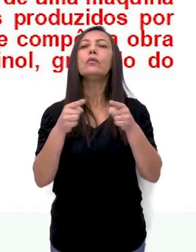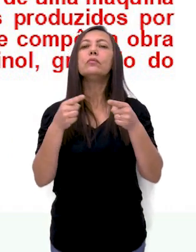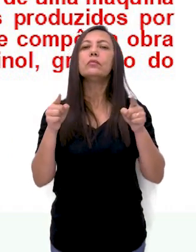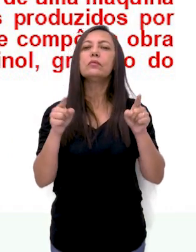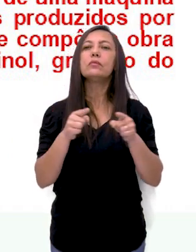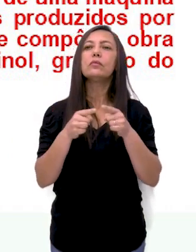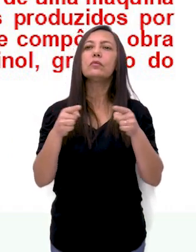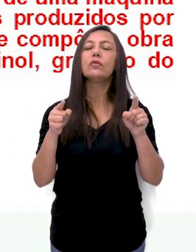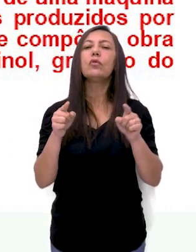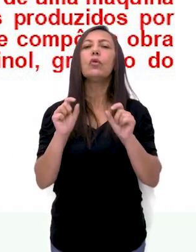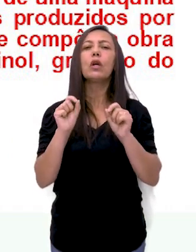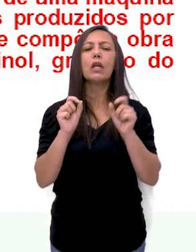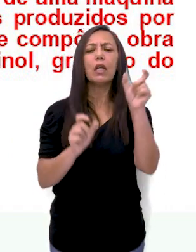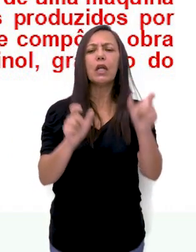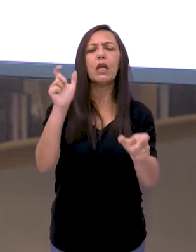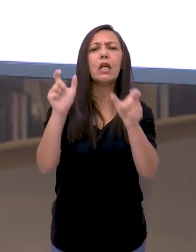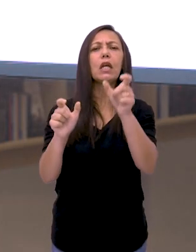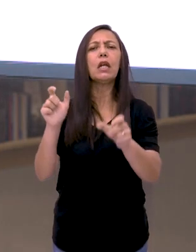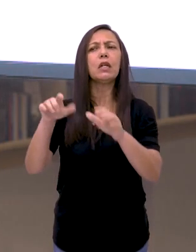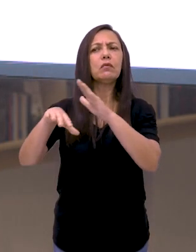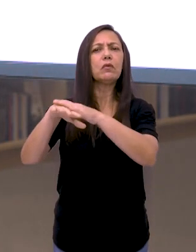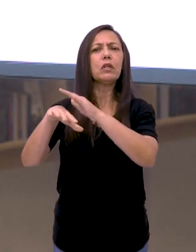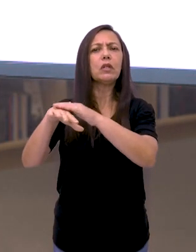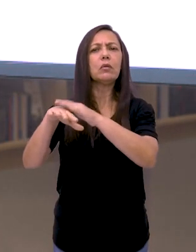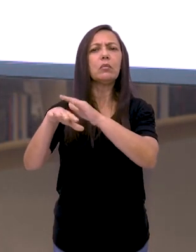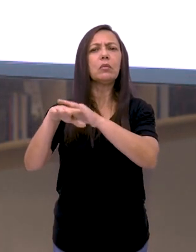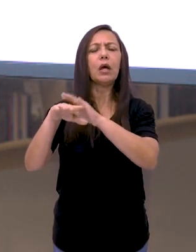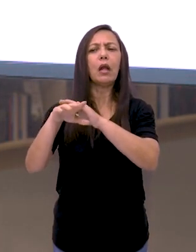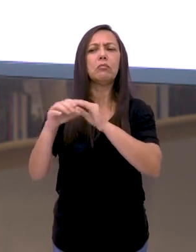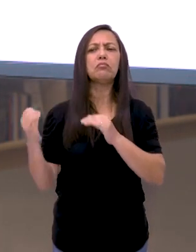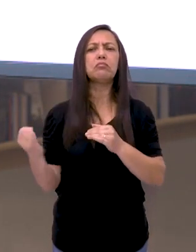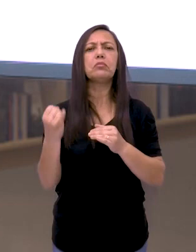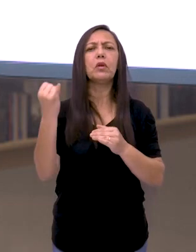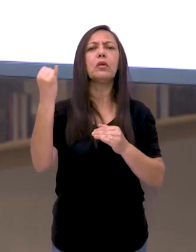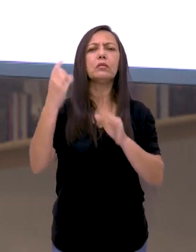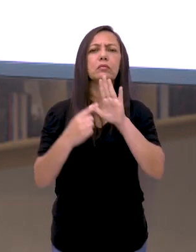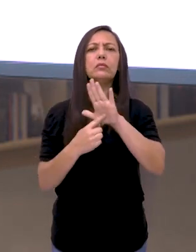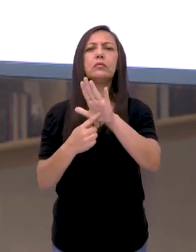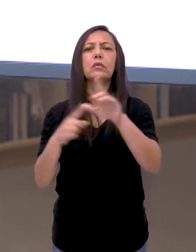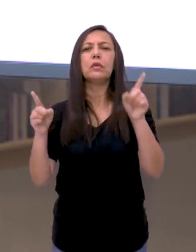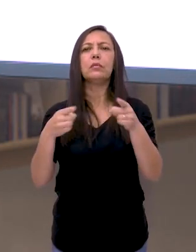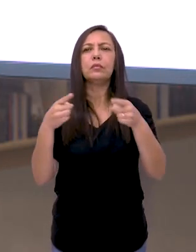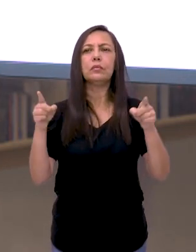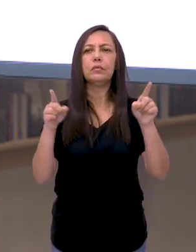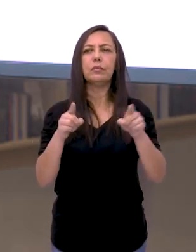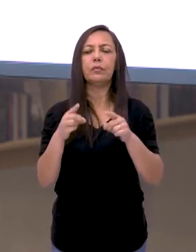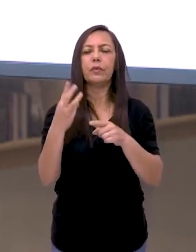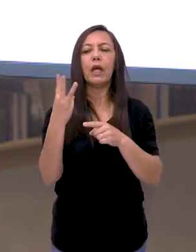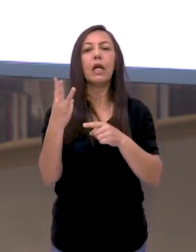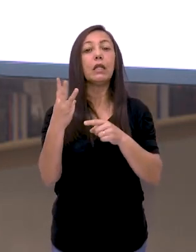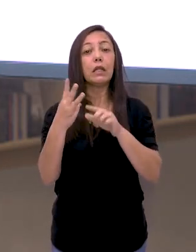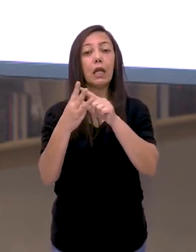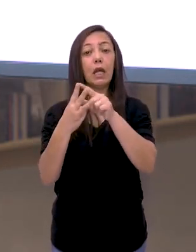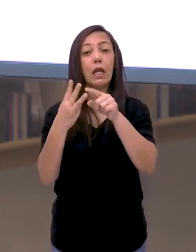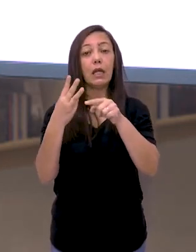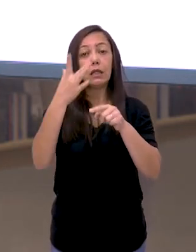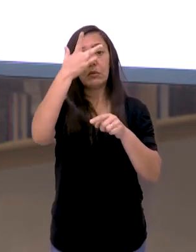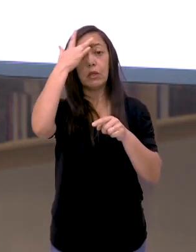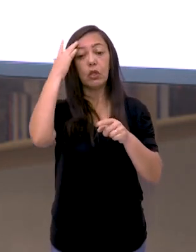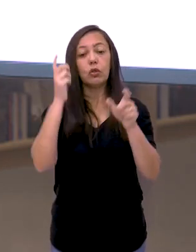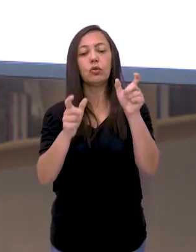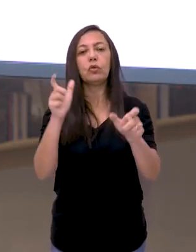uma nova sonoridade à música? Então, aqui nós temos três compositores e vamos ver um pouquinho como foi que eles